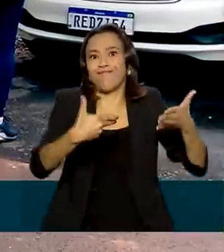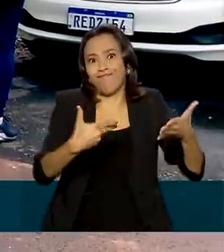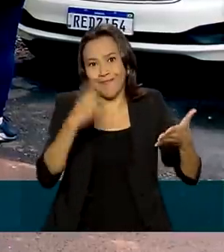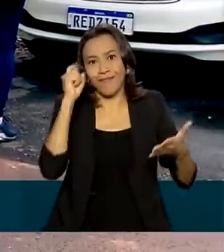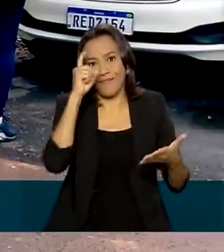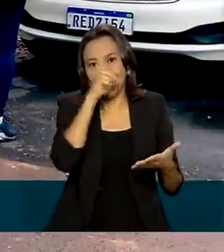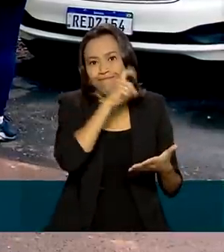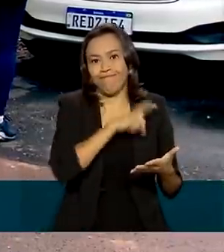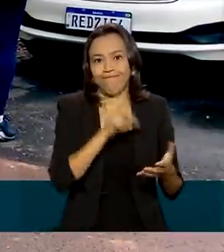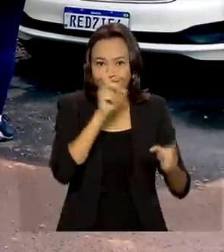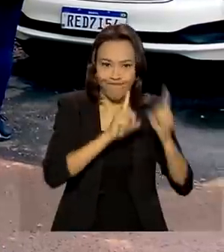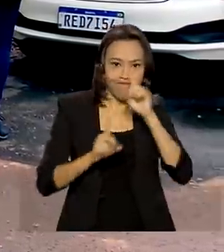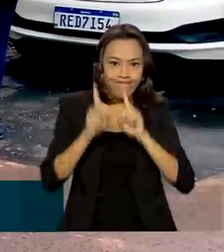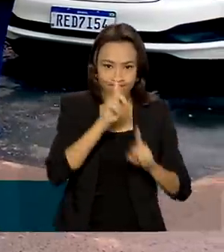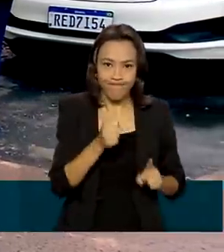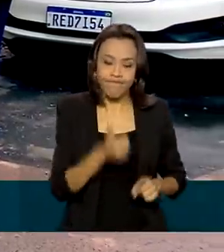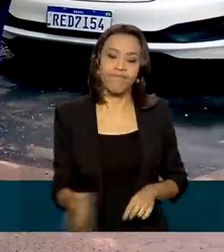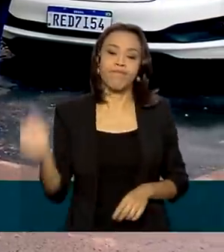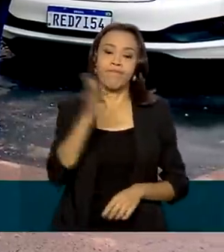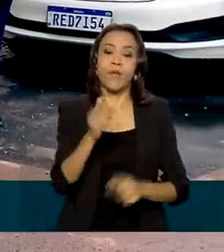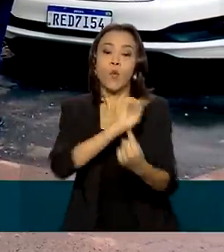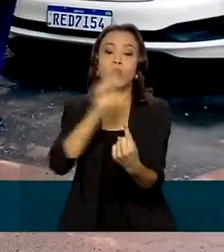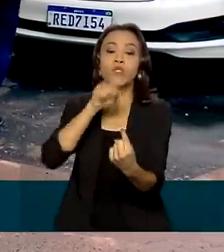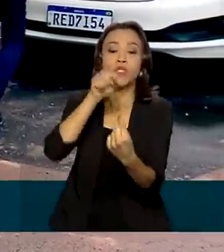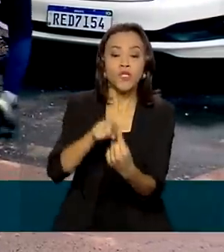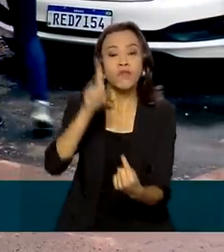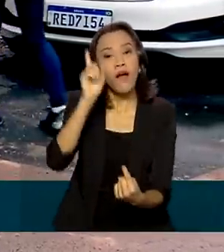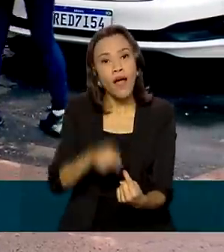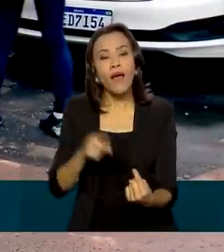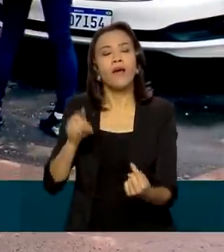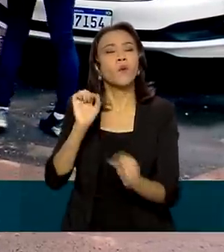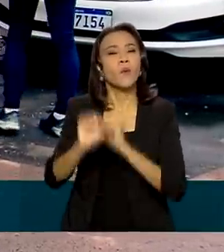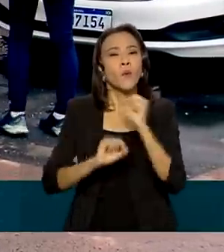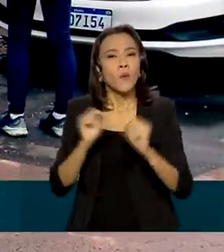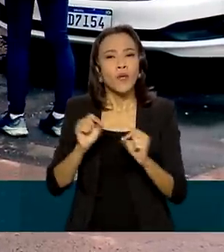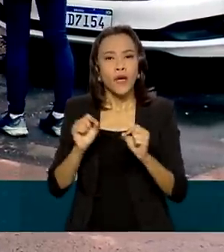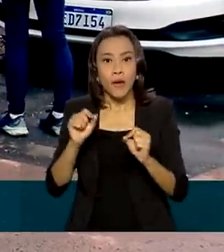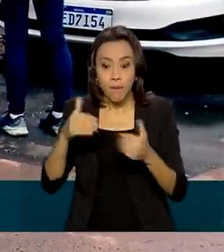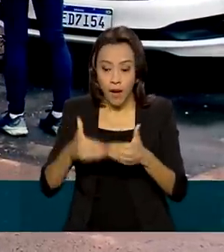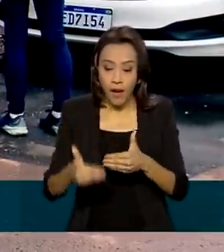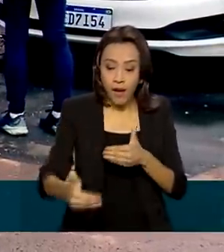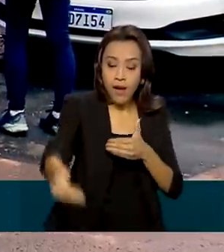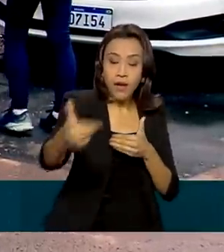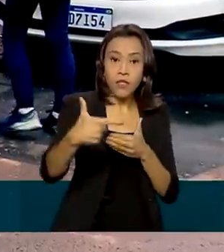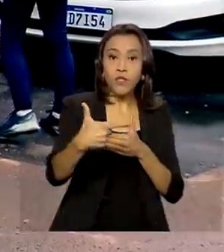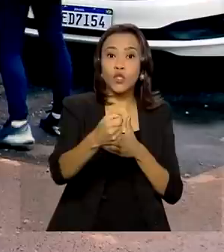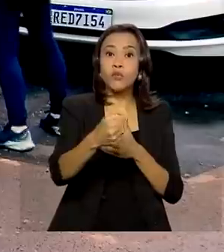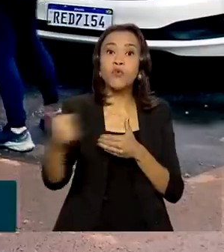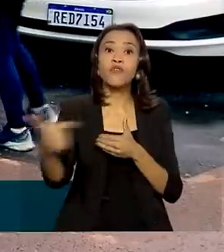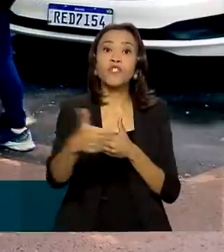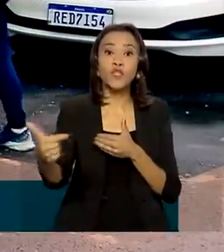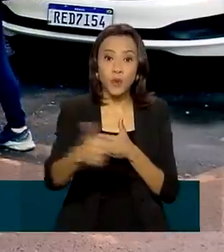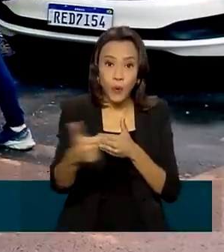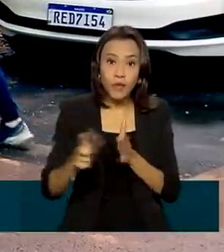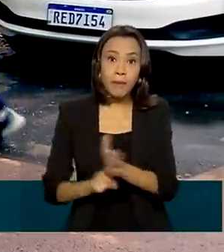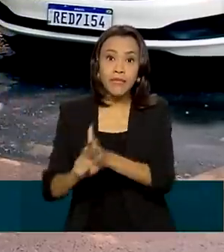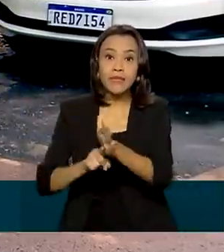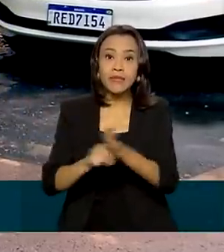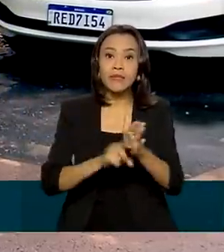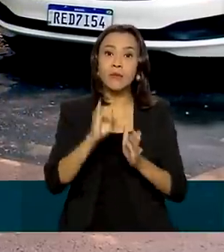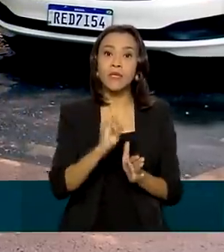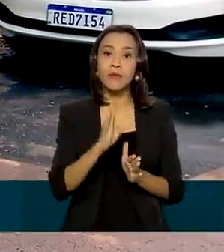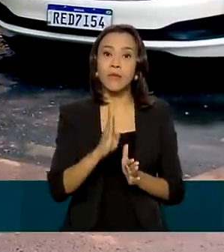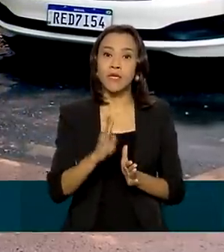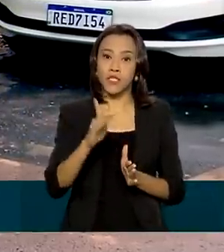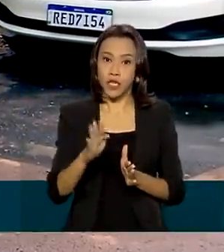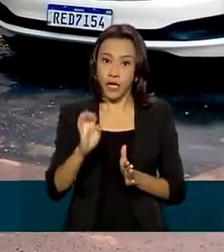ideia desse teste nacional é acertar os últimos detalhes para o Censo Demográfico 2022, que começa em junho do ano que